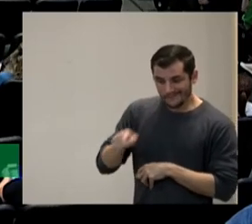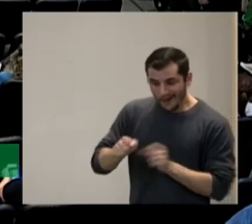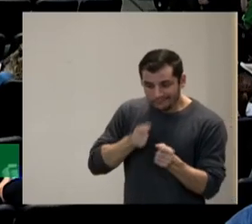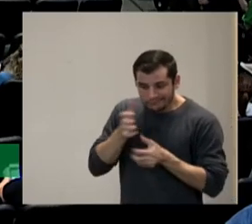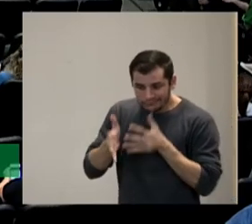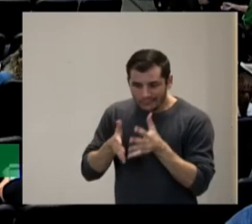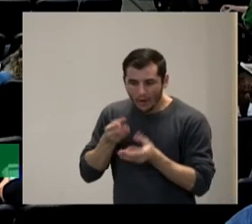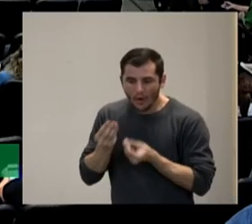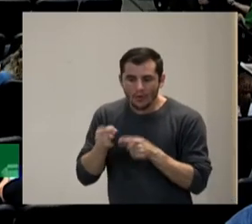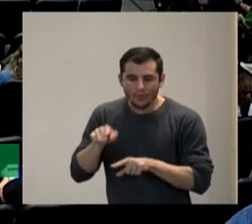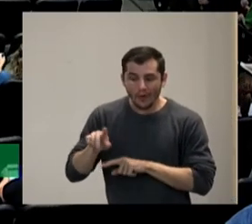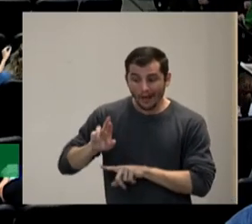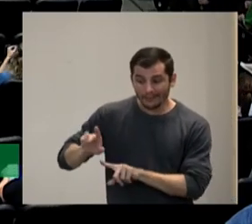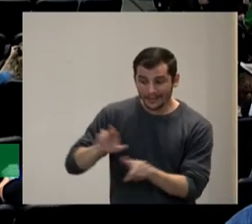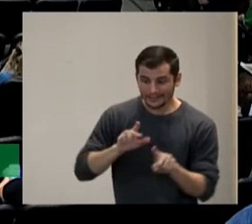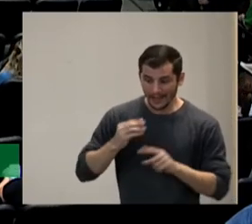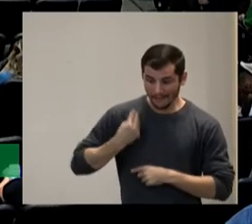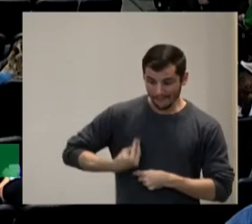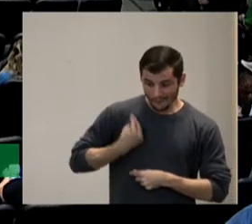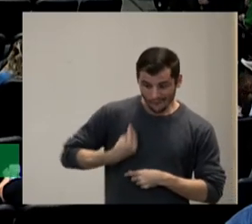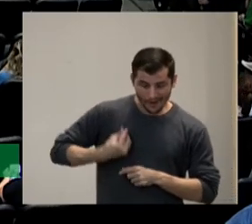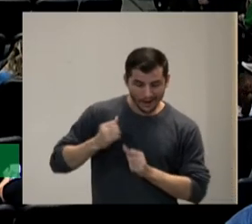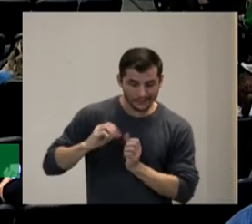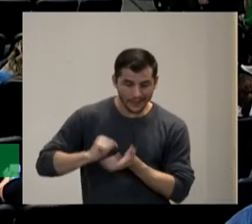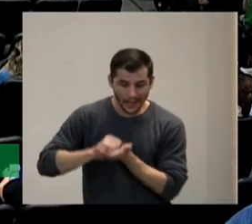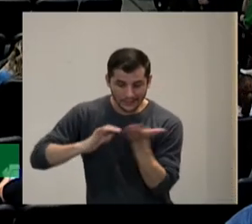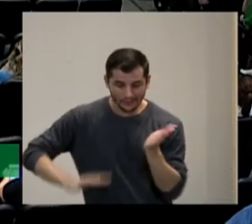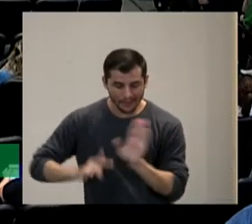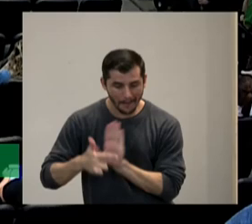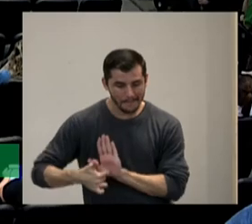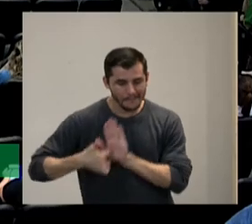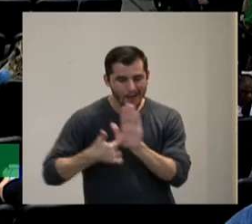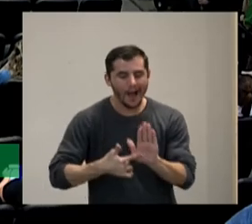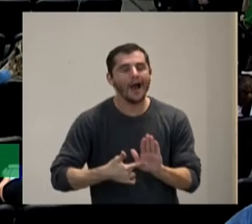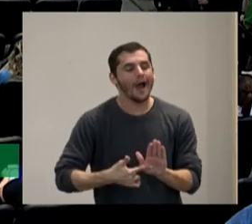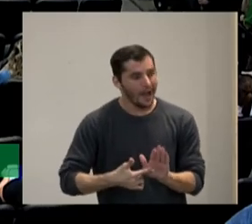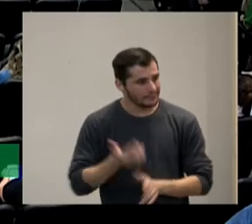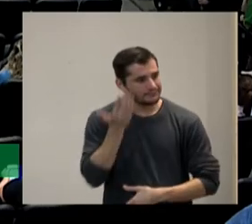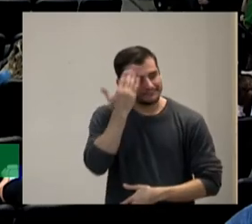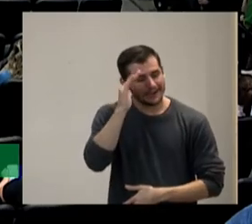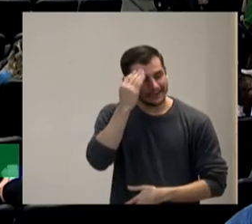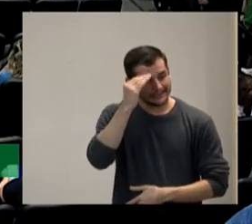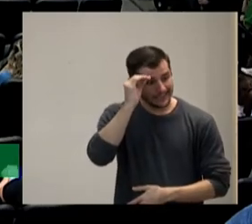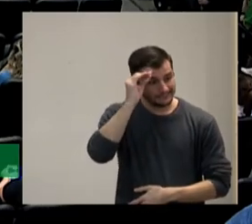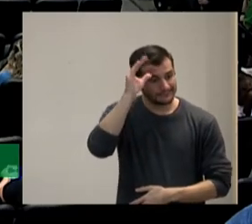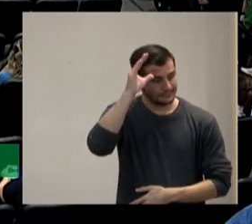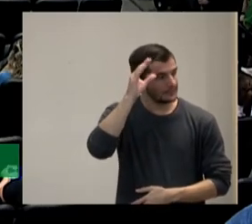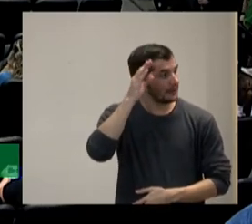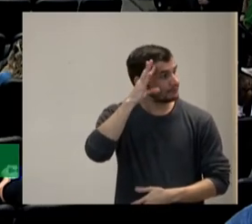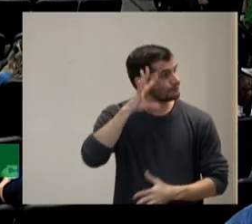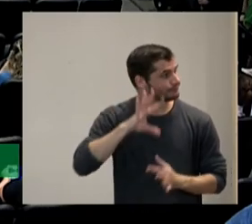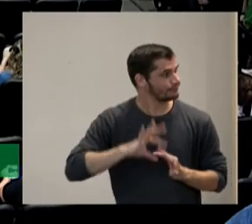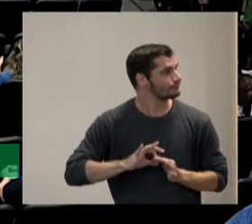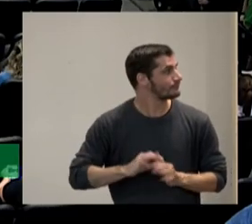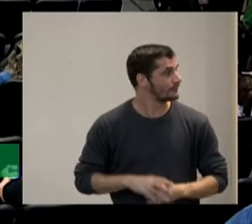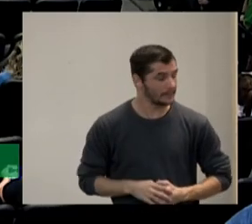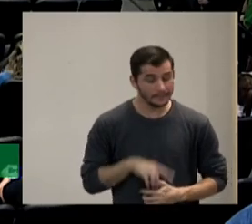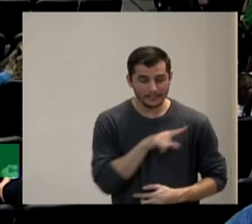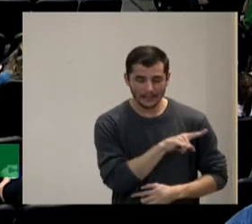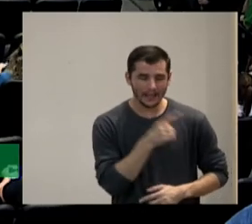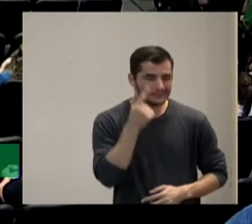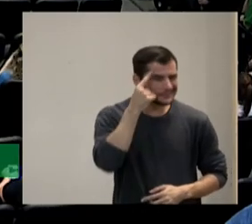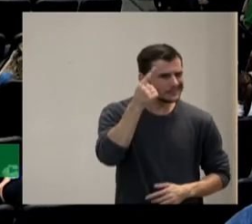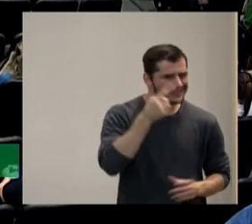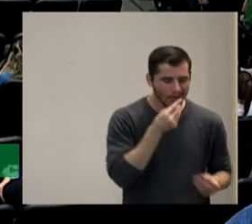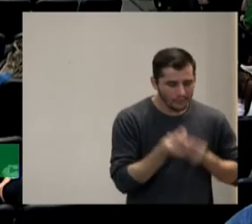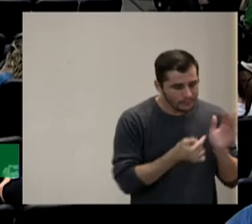trabalho que ele possa fazer para poder realmente ter um entendimento estas são ideias simplesmente para entender como o DUA